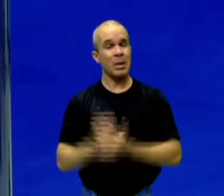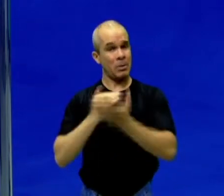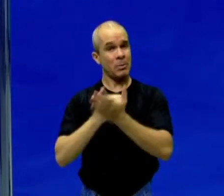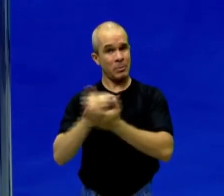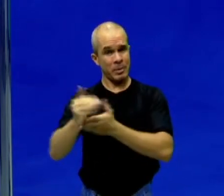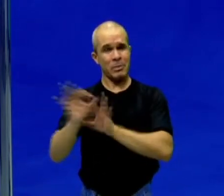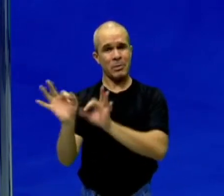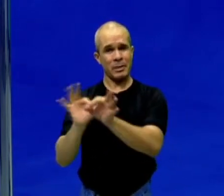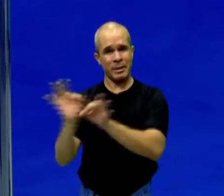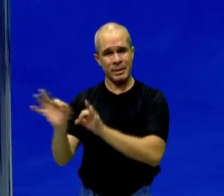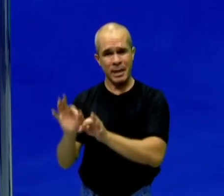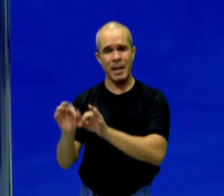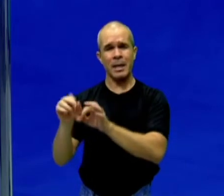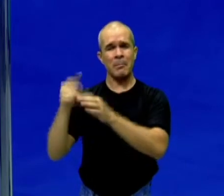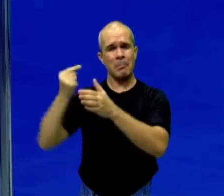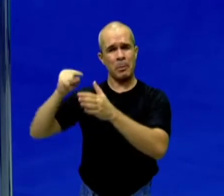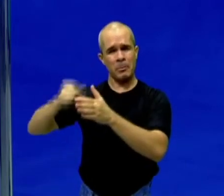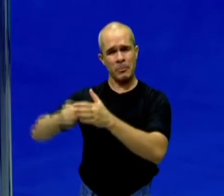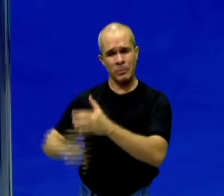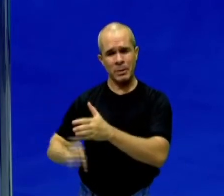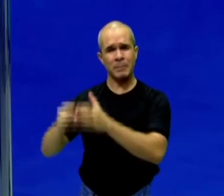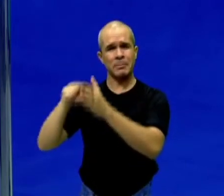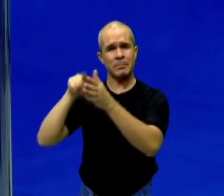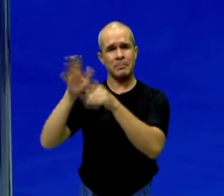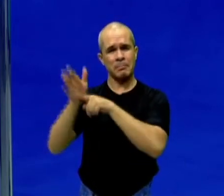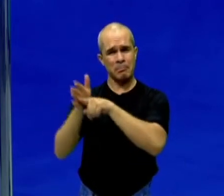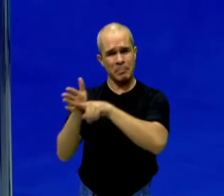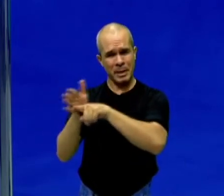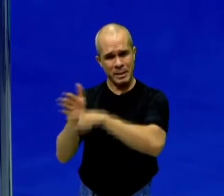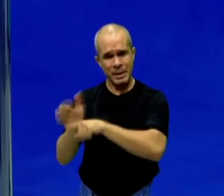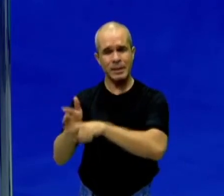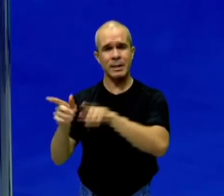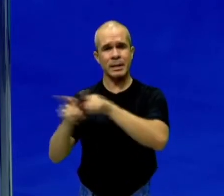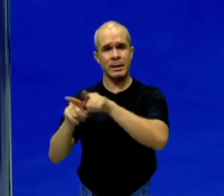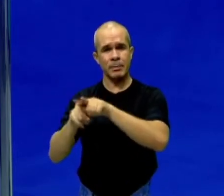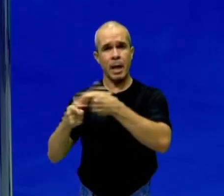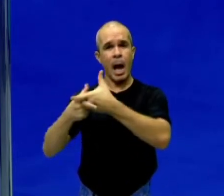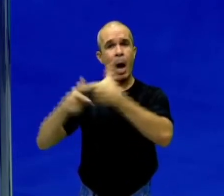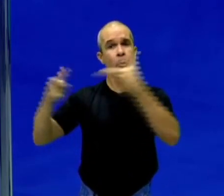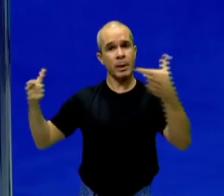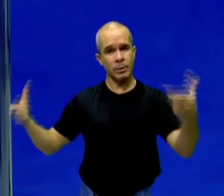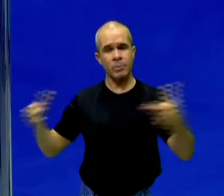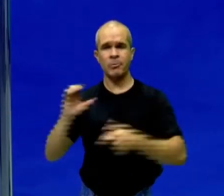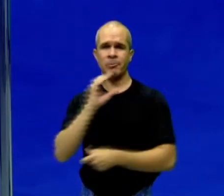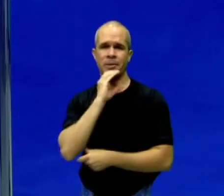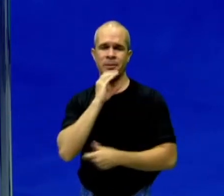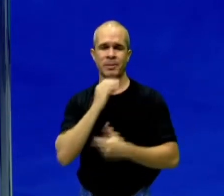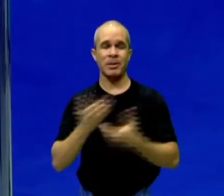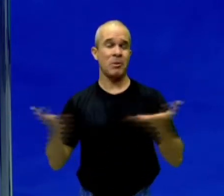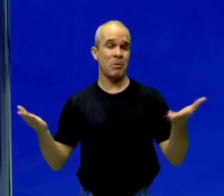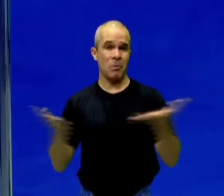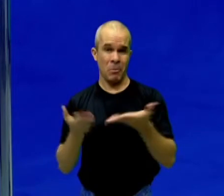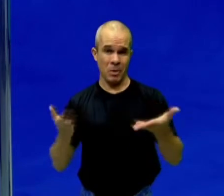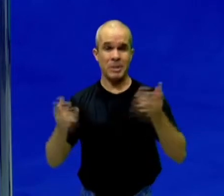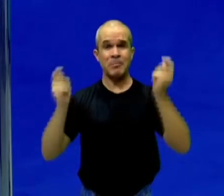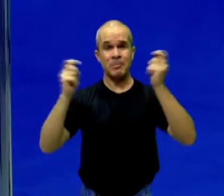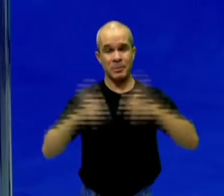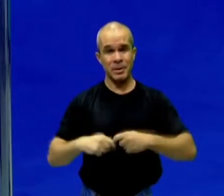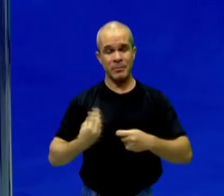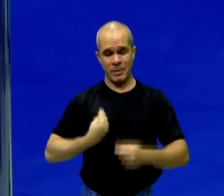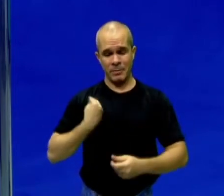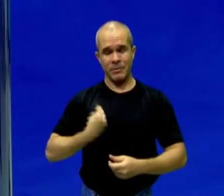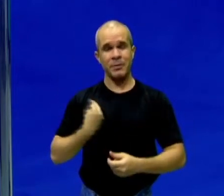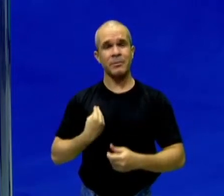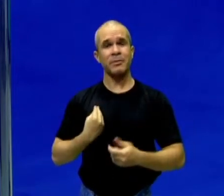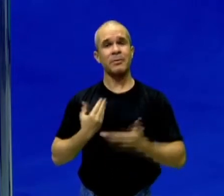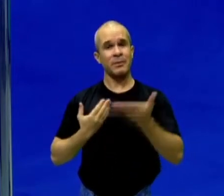serem estudados, aprofundei o meu campo e a minha margem de conhecimento, hoje eu tenho a possibilidade de entrar ao vivo